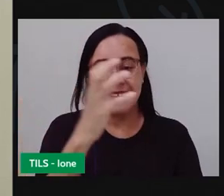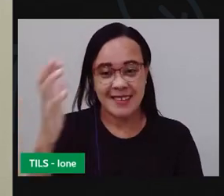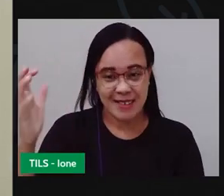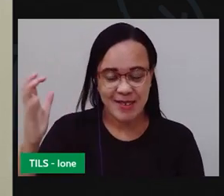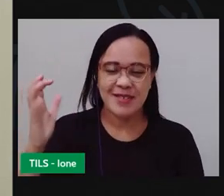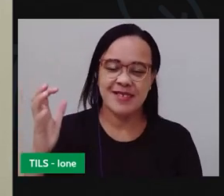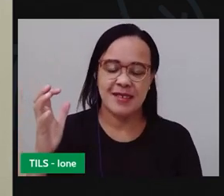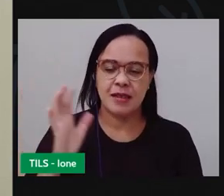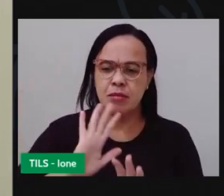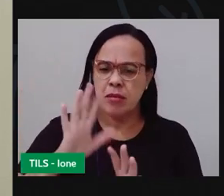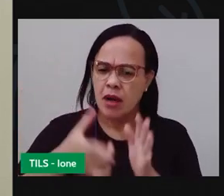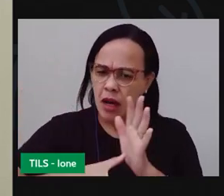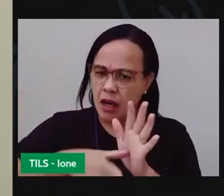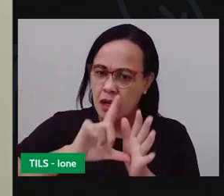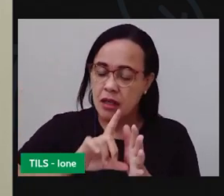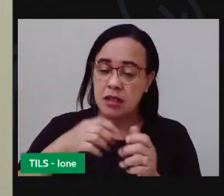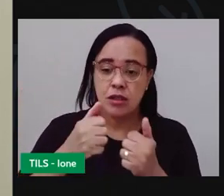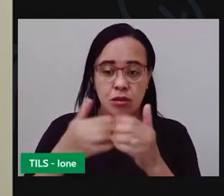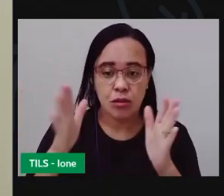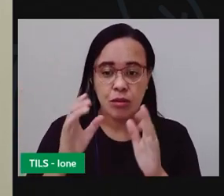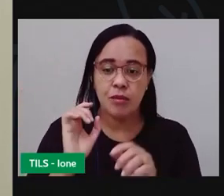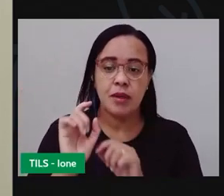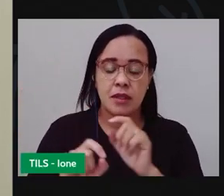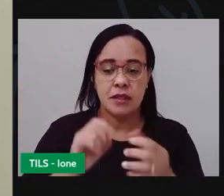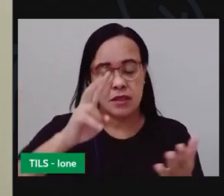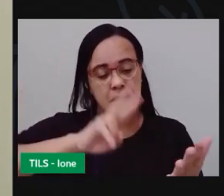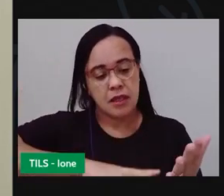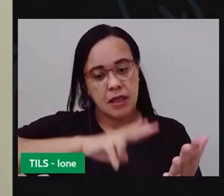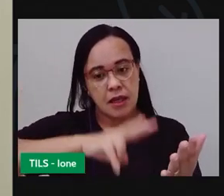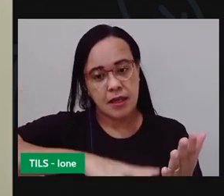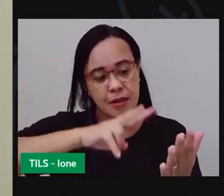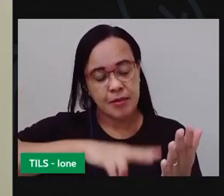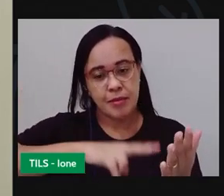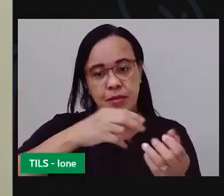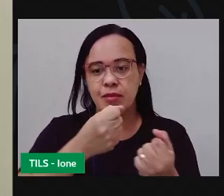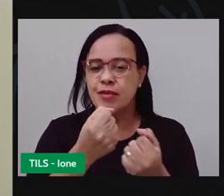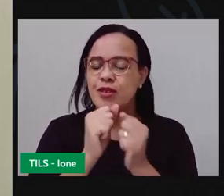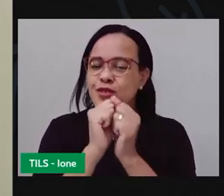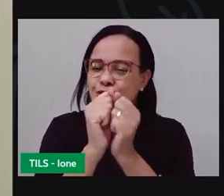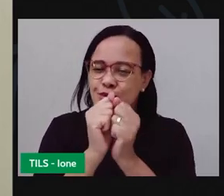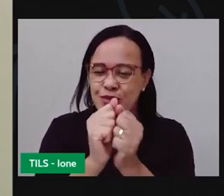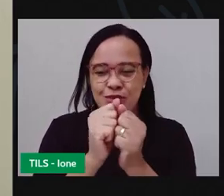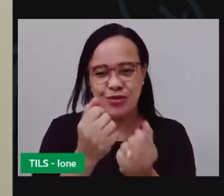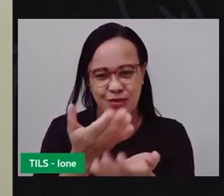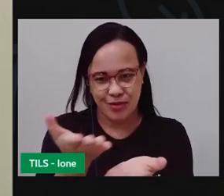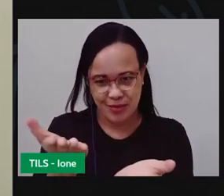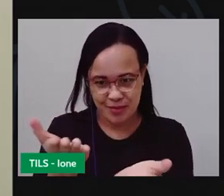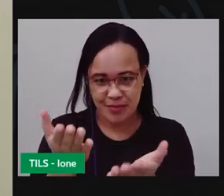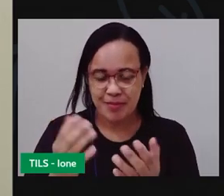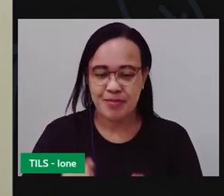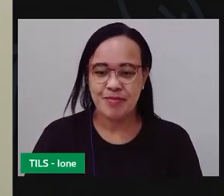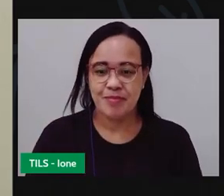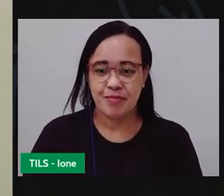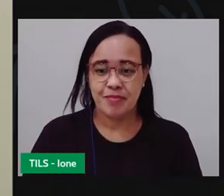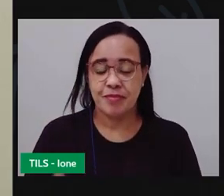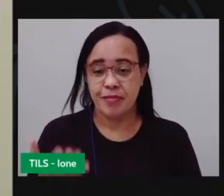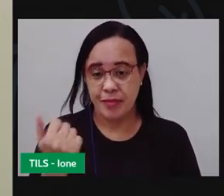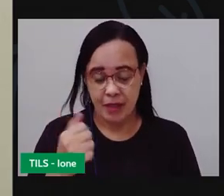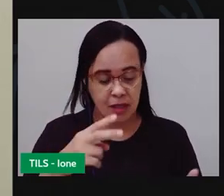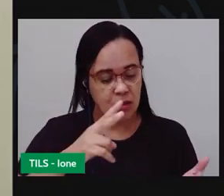começar a nossa aula, eu quero fazer uma leitura com vocês. Trouxe um livro